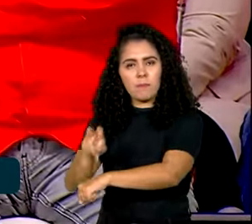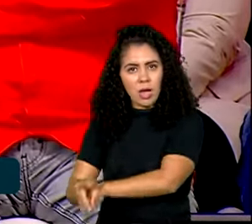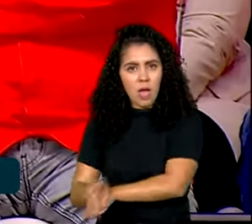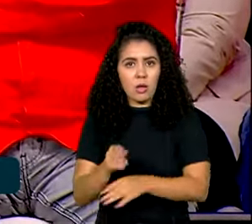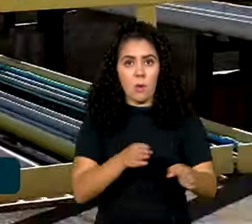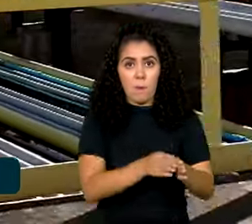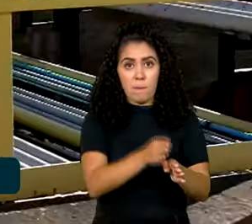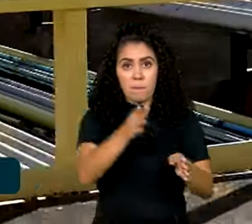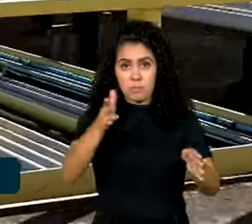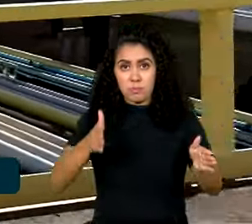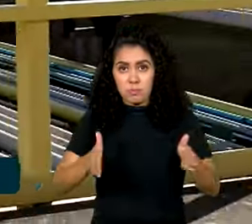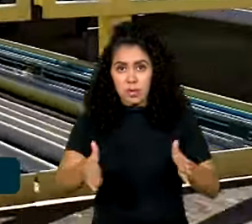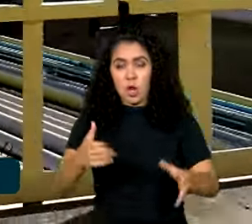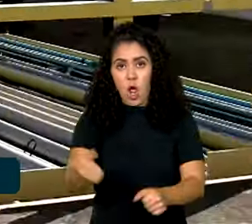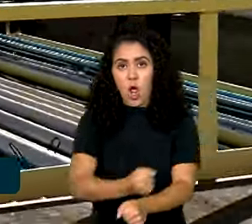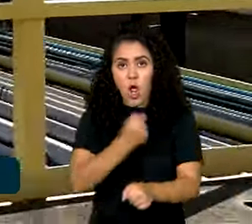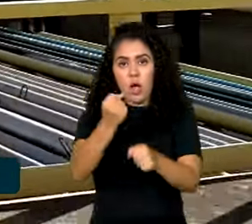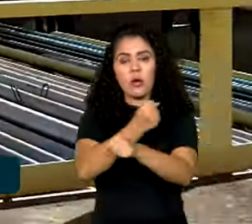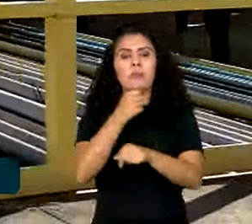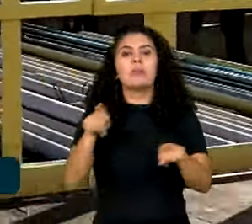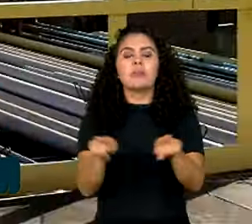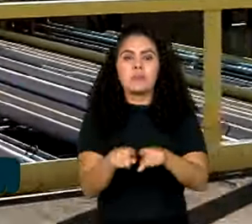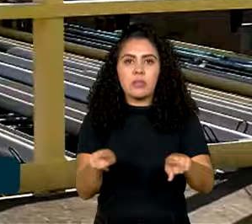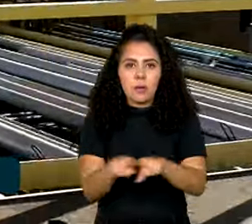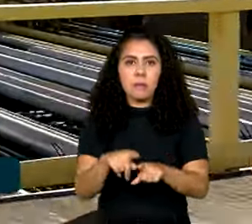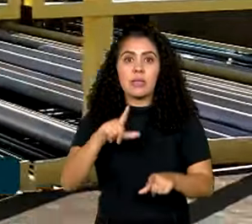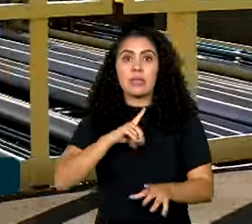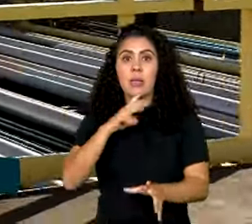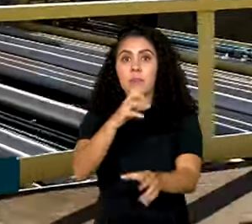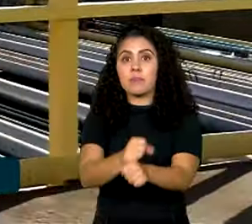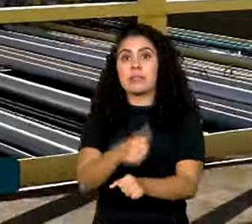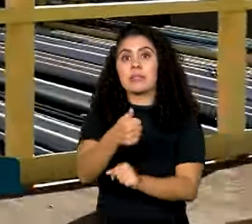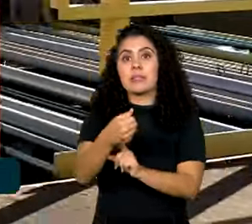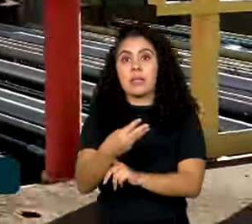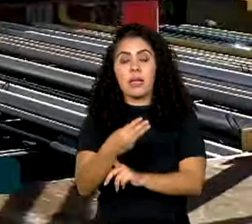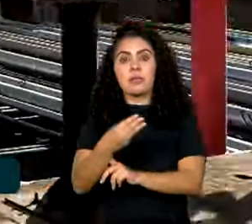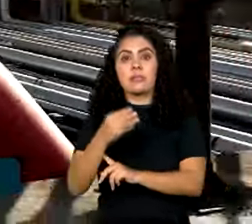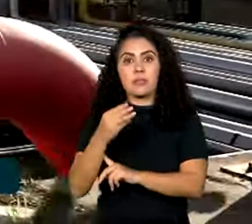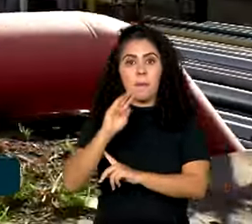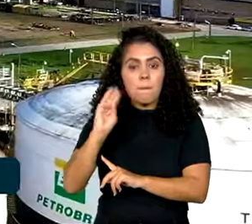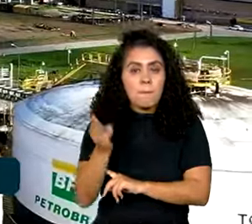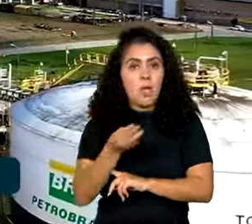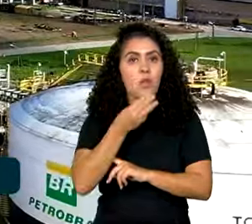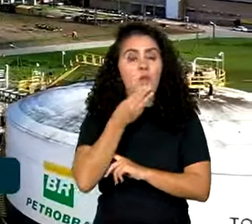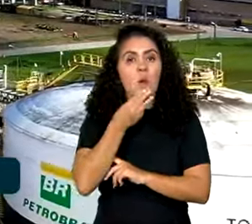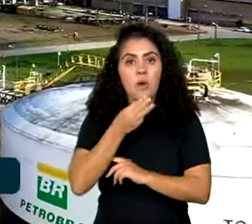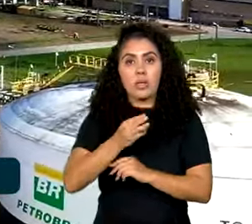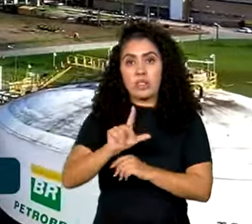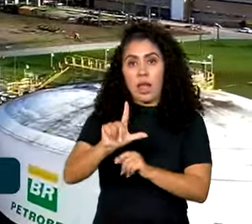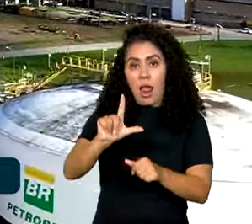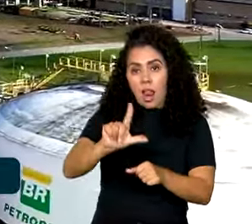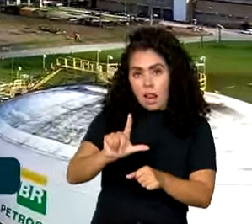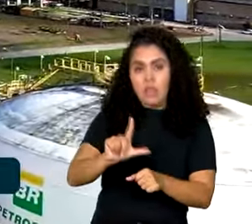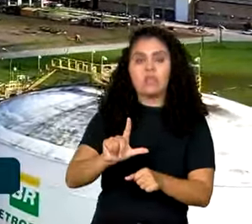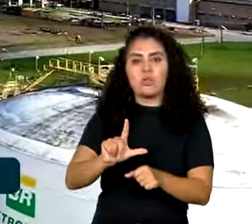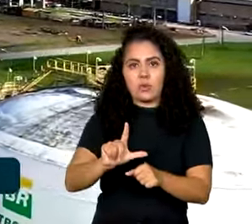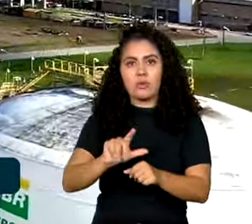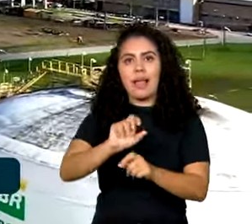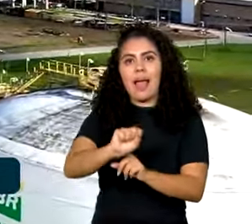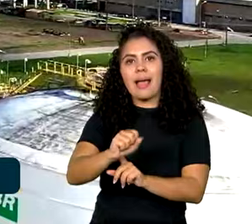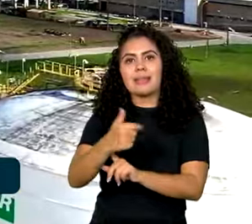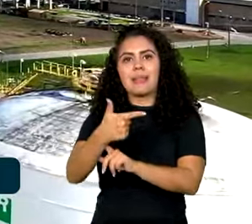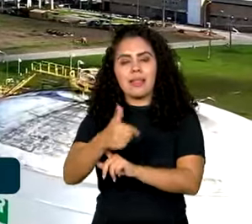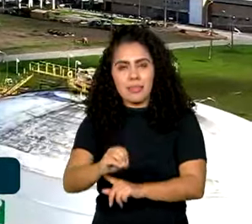as obras, além de um acréscimo de cerca de 13 milhões de litros de diesel S10 por dia à capacidade de